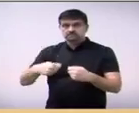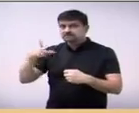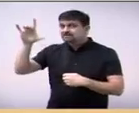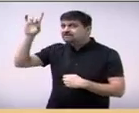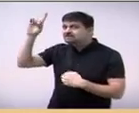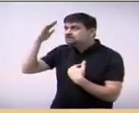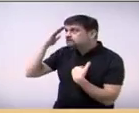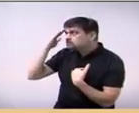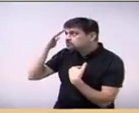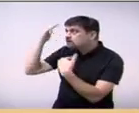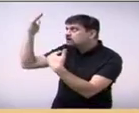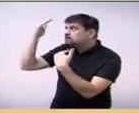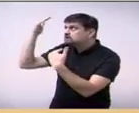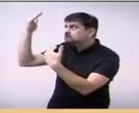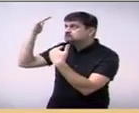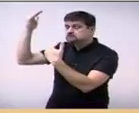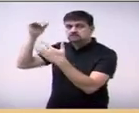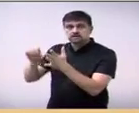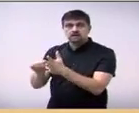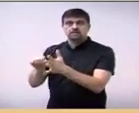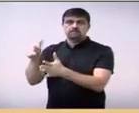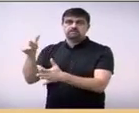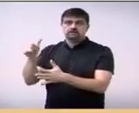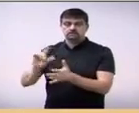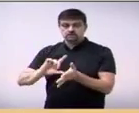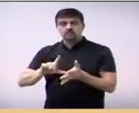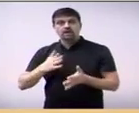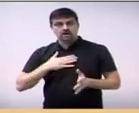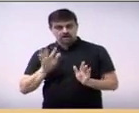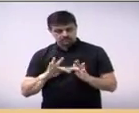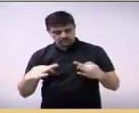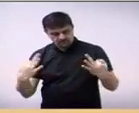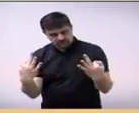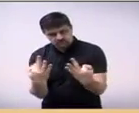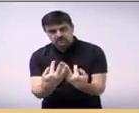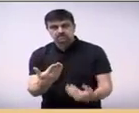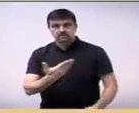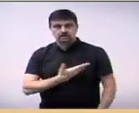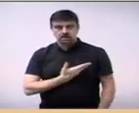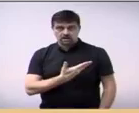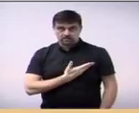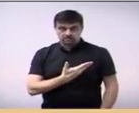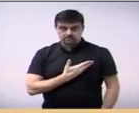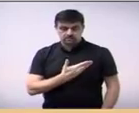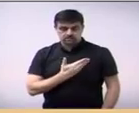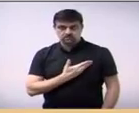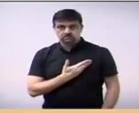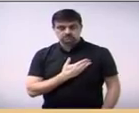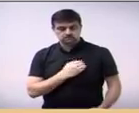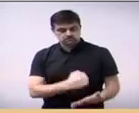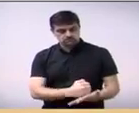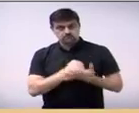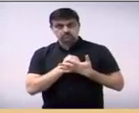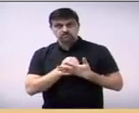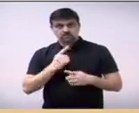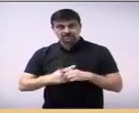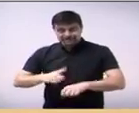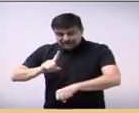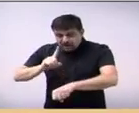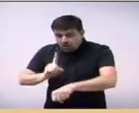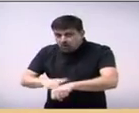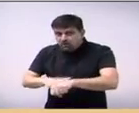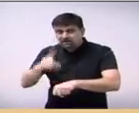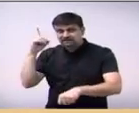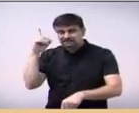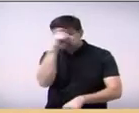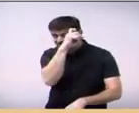Deus, em primeiro lugar, à minha família, aos amigos, às minhas amigas, pois, nas dificuldades,